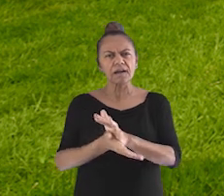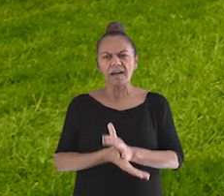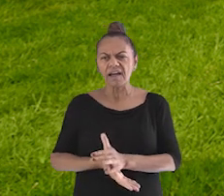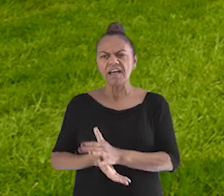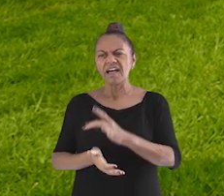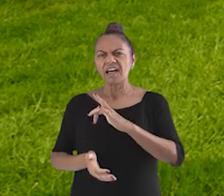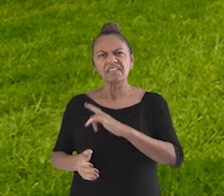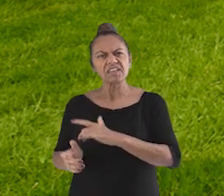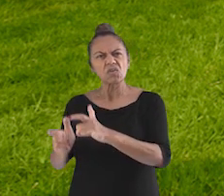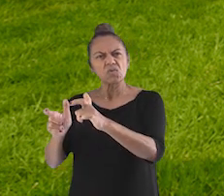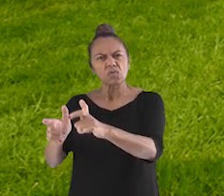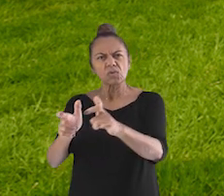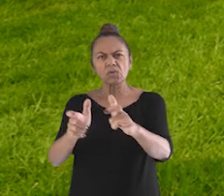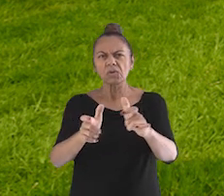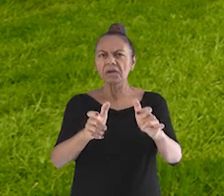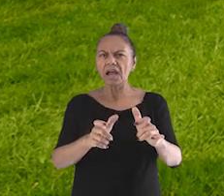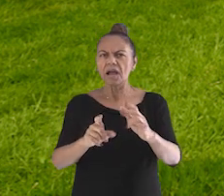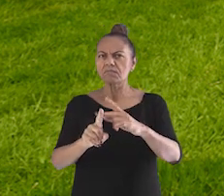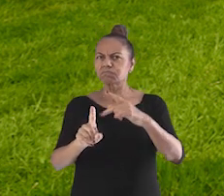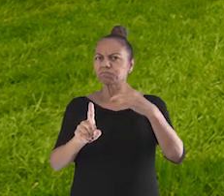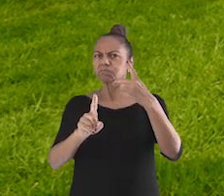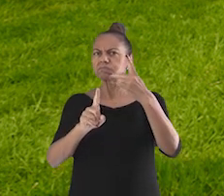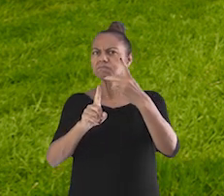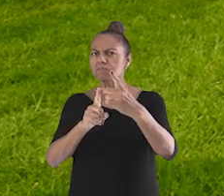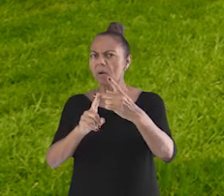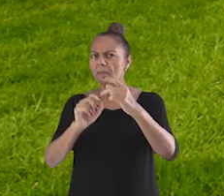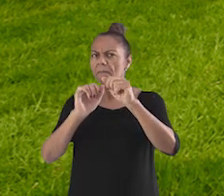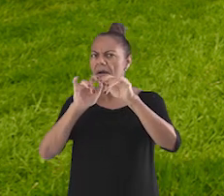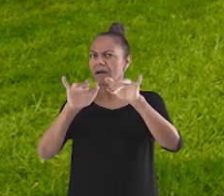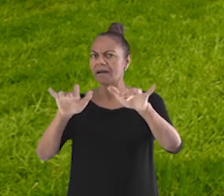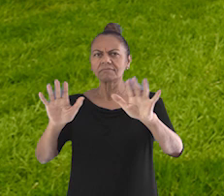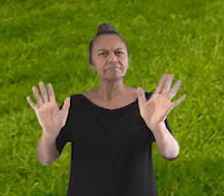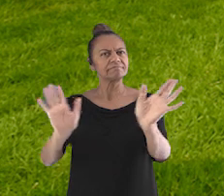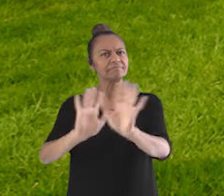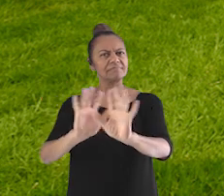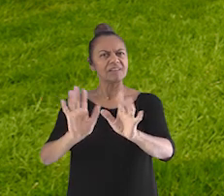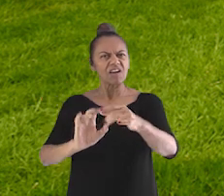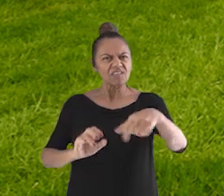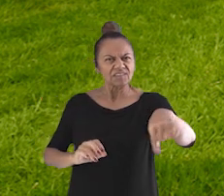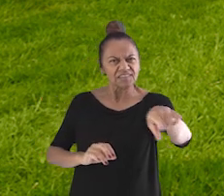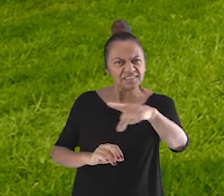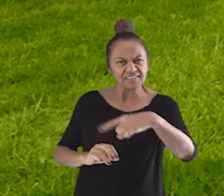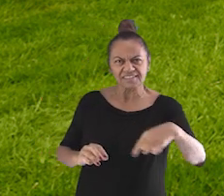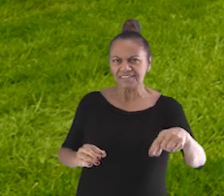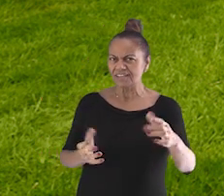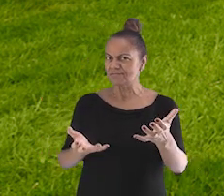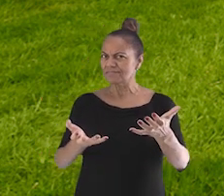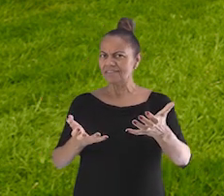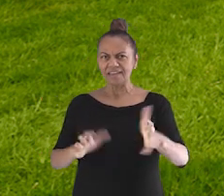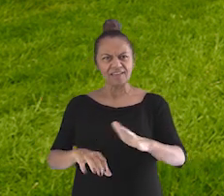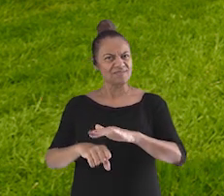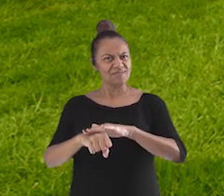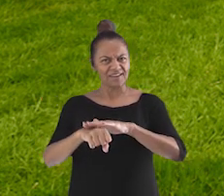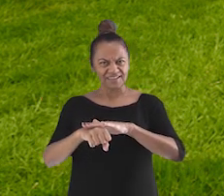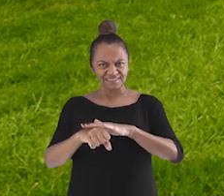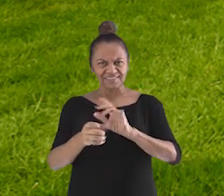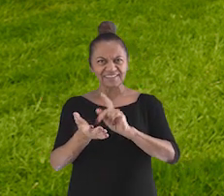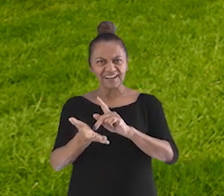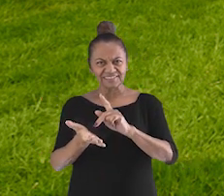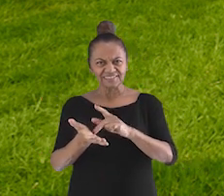ache um lugarzinho para fazer de casa e se multiplicar. Afinal, ninguém quer ficar doente, não é mesmo?